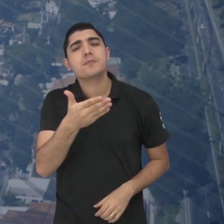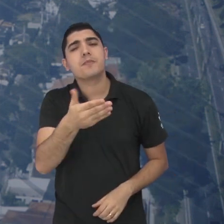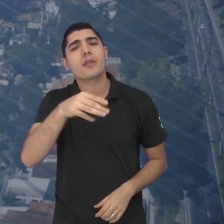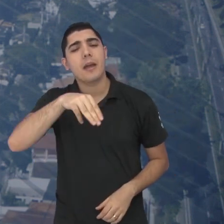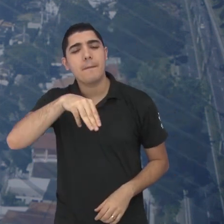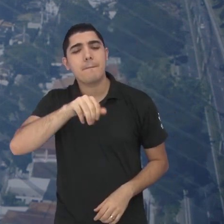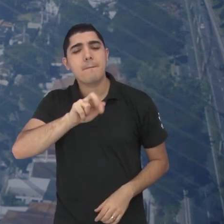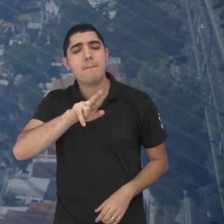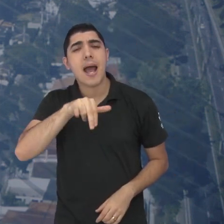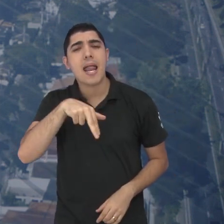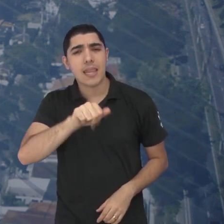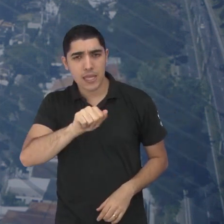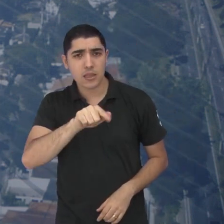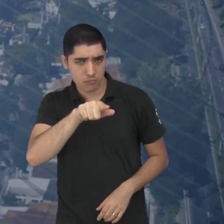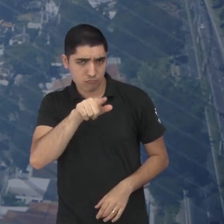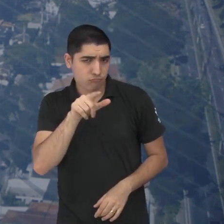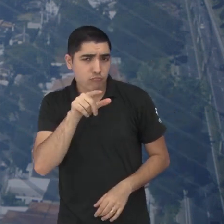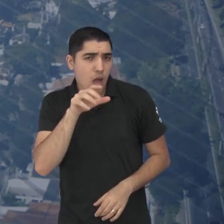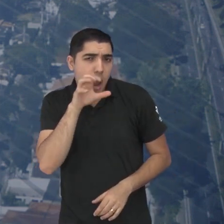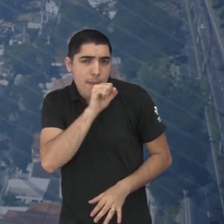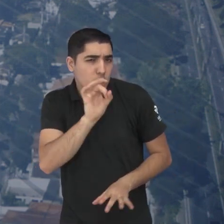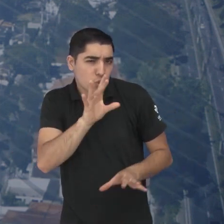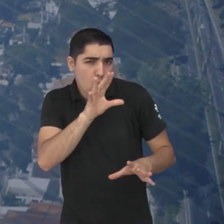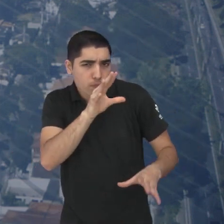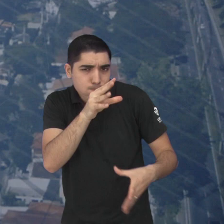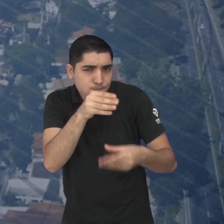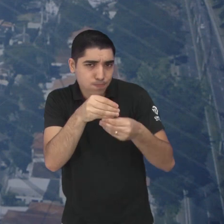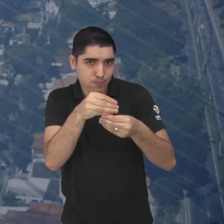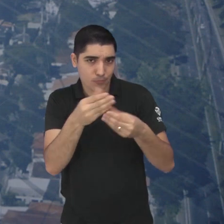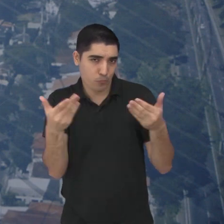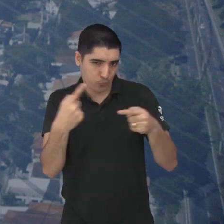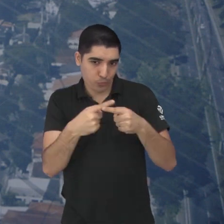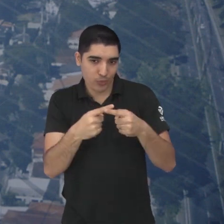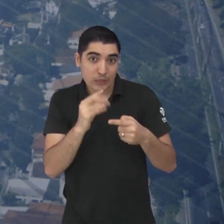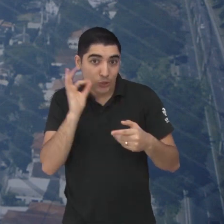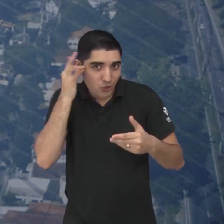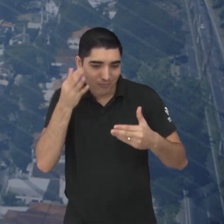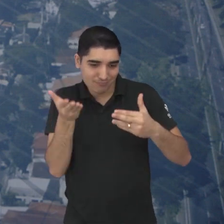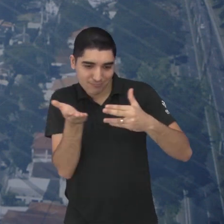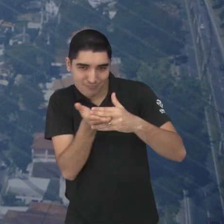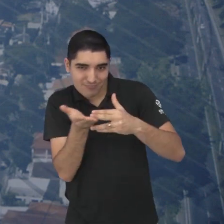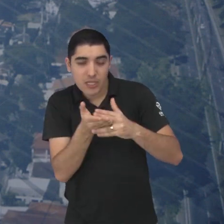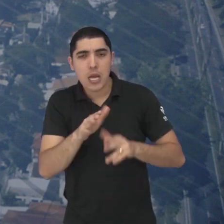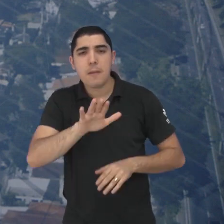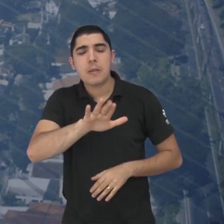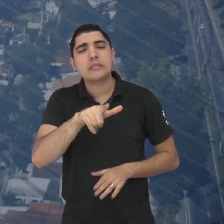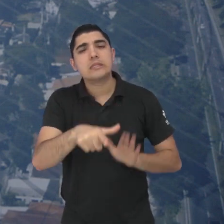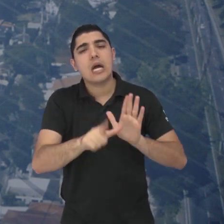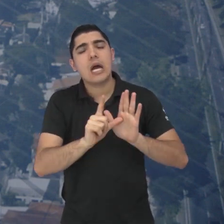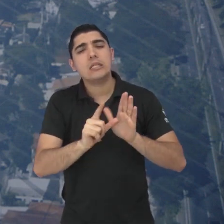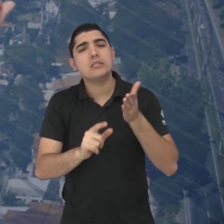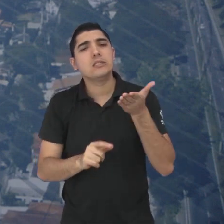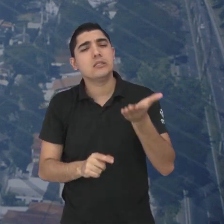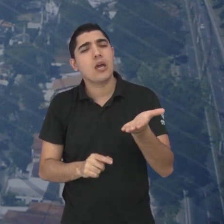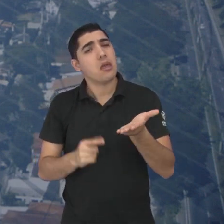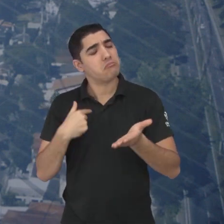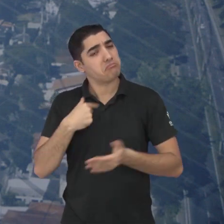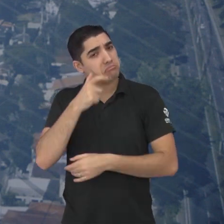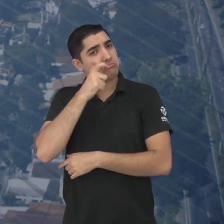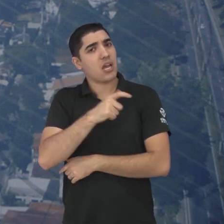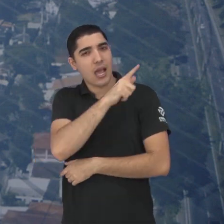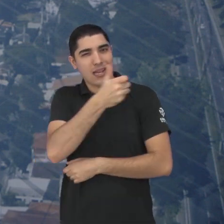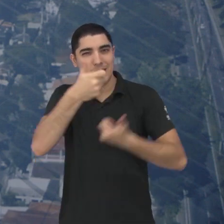fazer um comentário, para a gente ir para o intervalo. Me chamou a atenção dela falar desse ser mãe